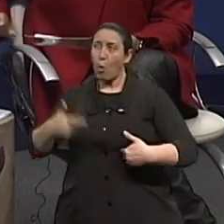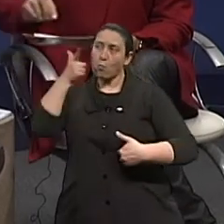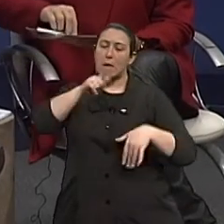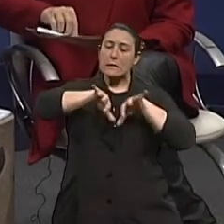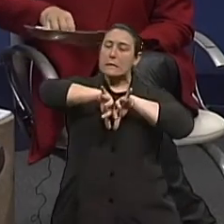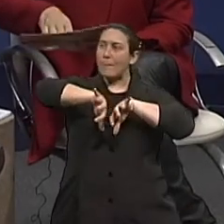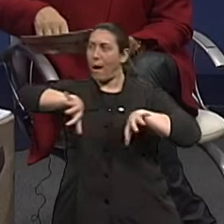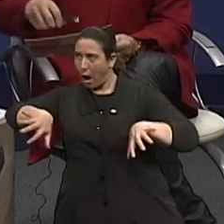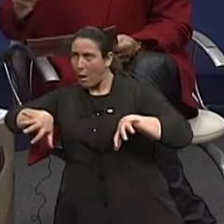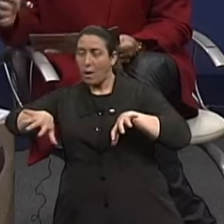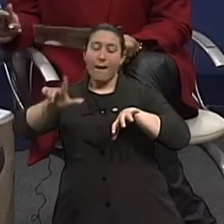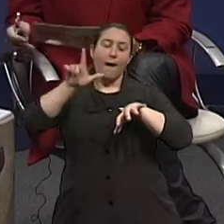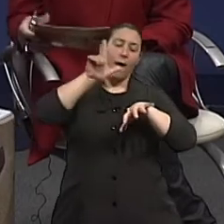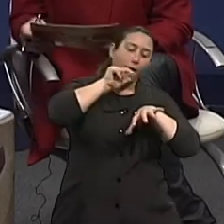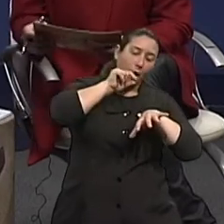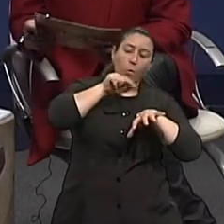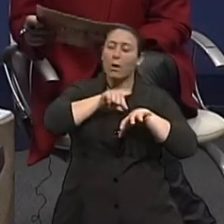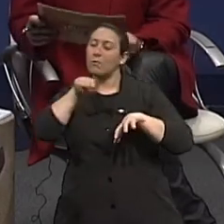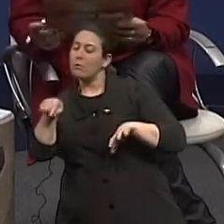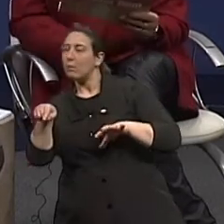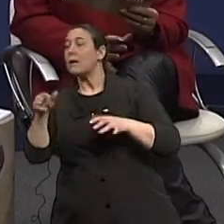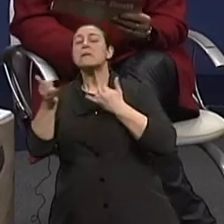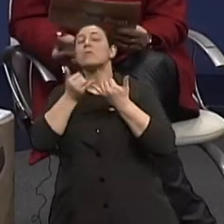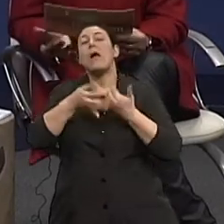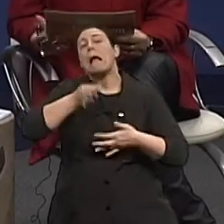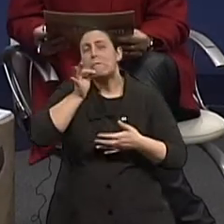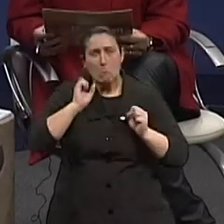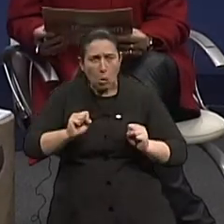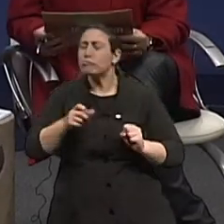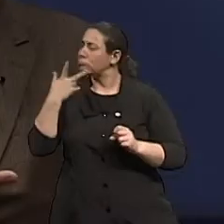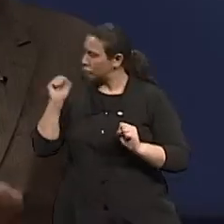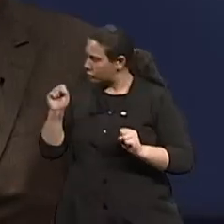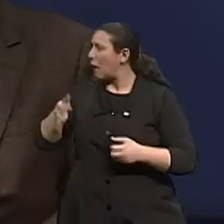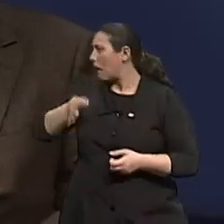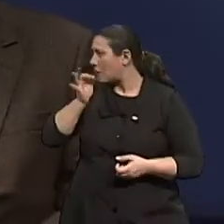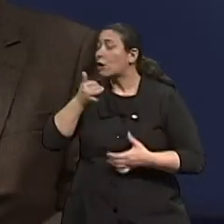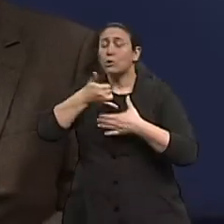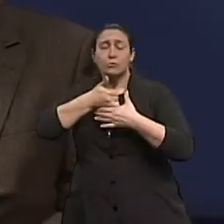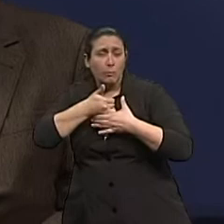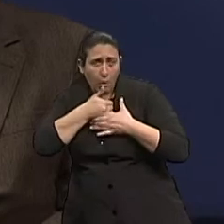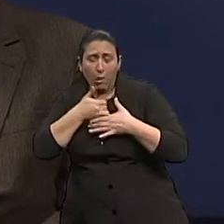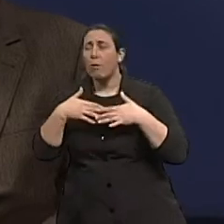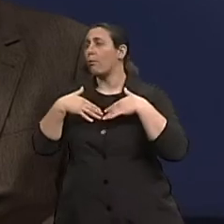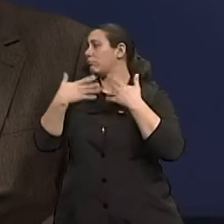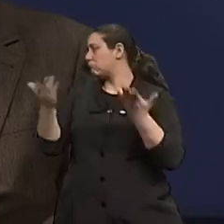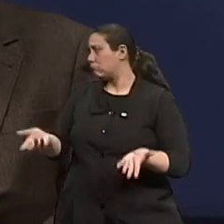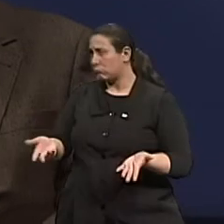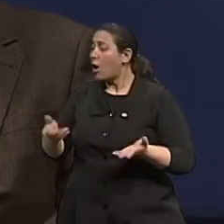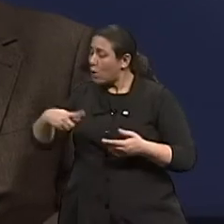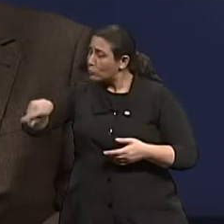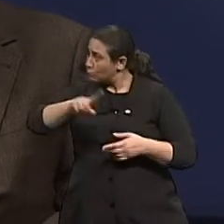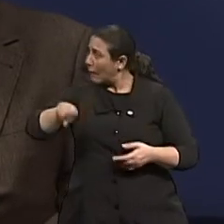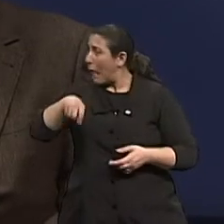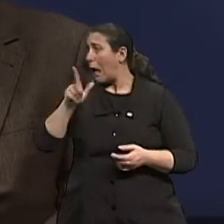água, né, de outras substâncias. A água do cafezinho vale também. Vale. A água do chimarrão também vale. Vale. Ok. Isso